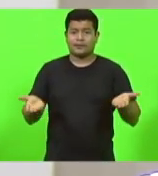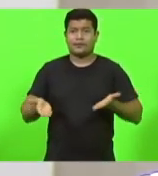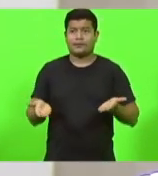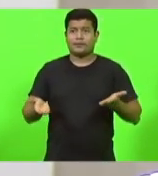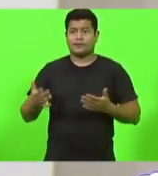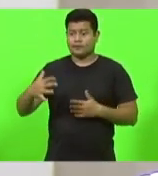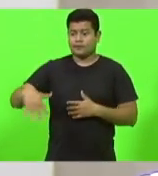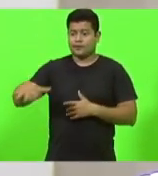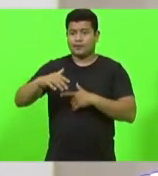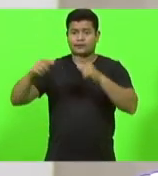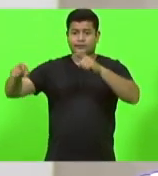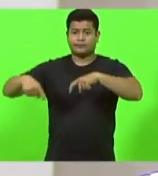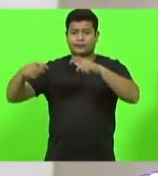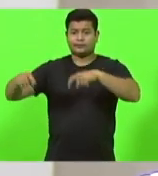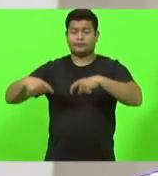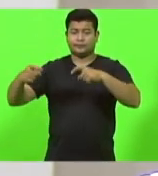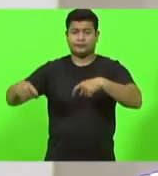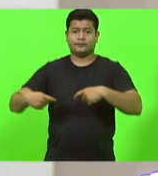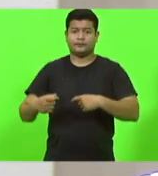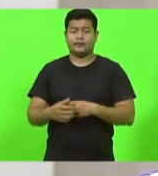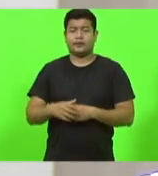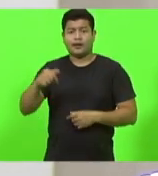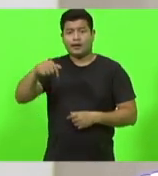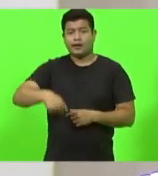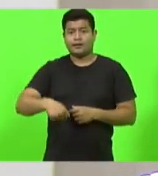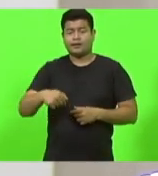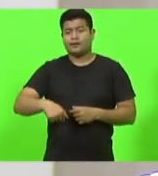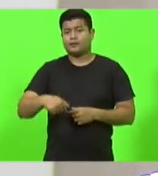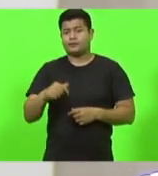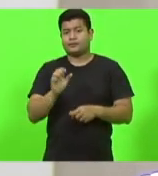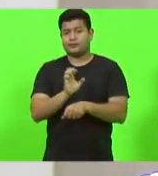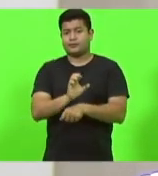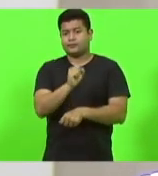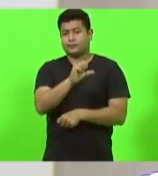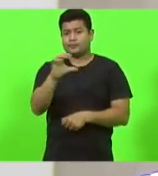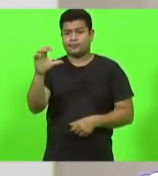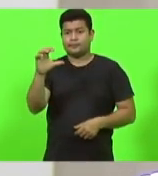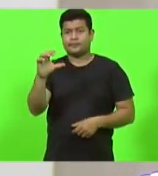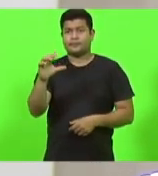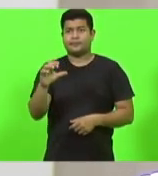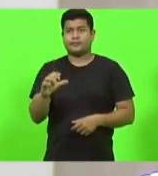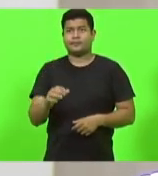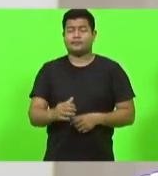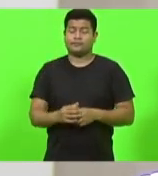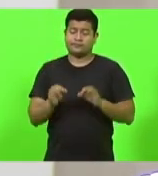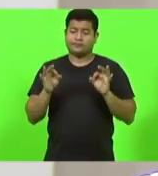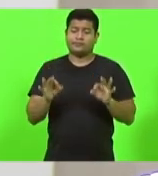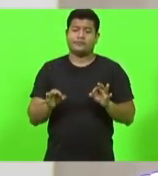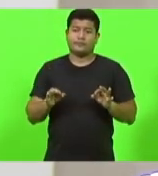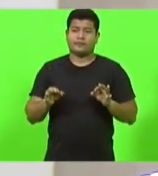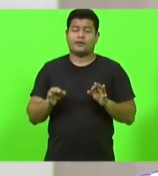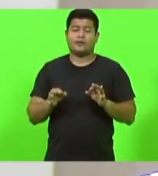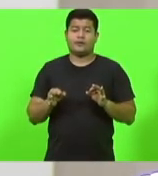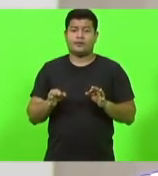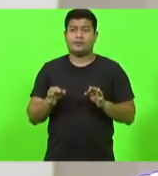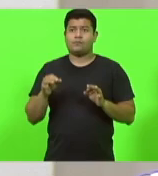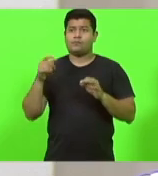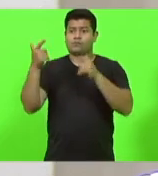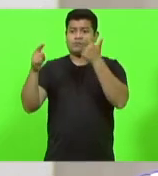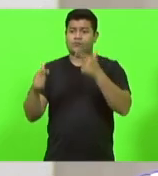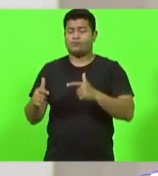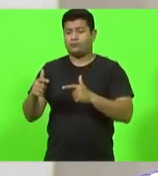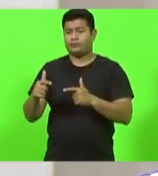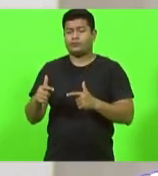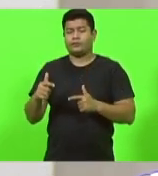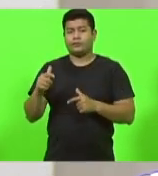agricultura familiar, aqui no Estado de Santa Catarina e com certeza em outras regiões